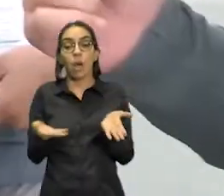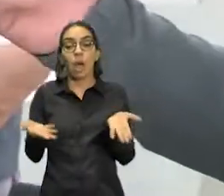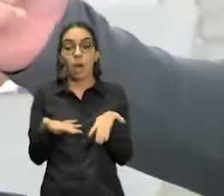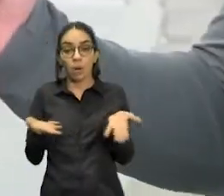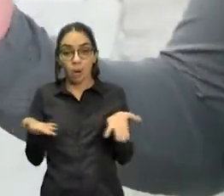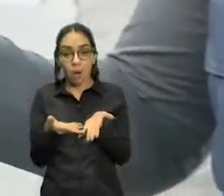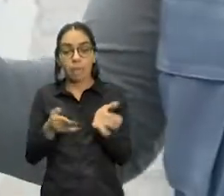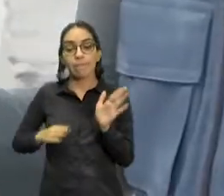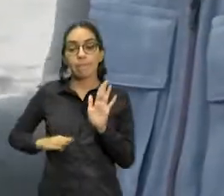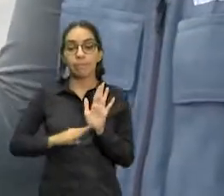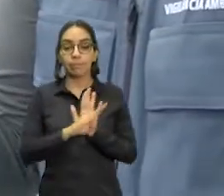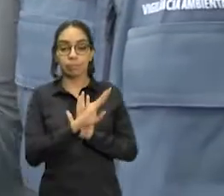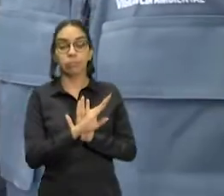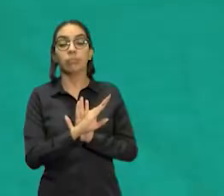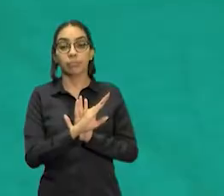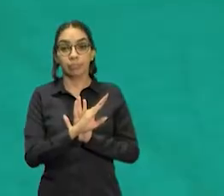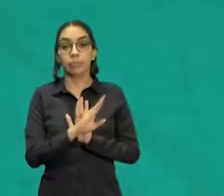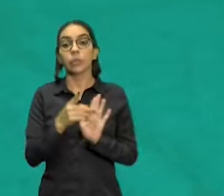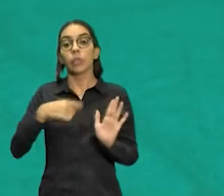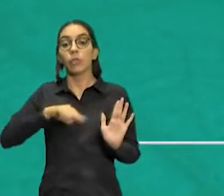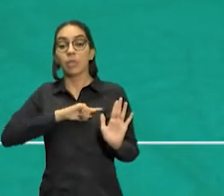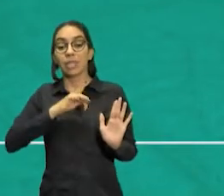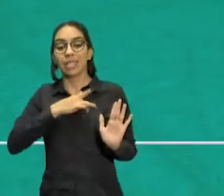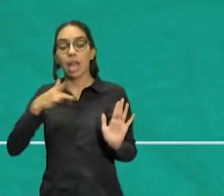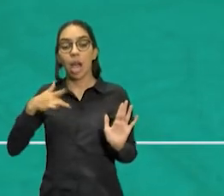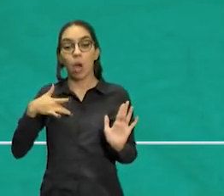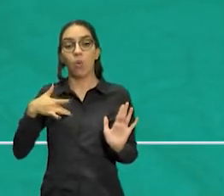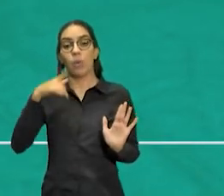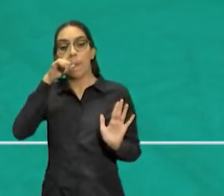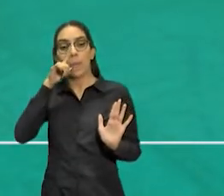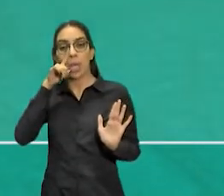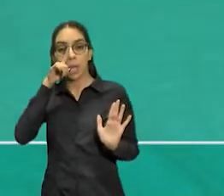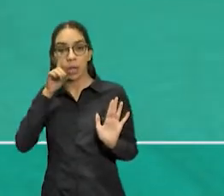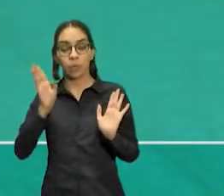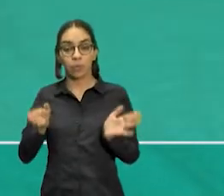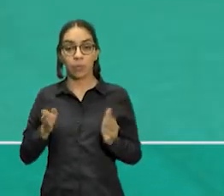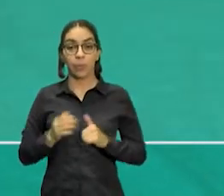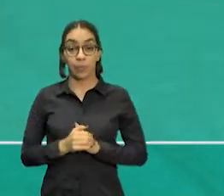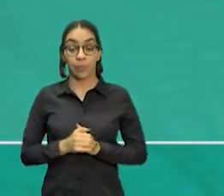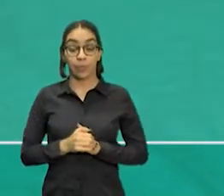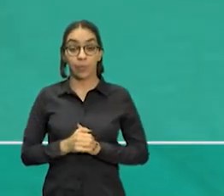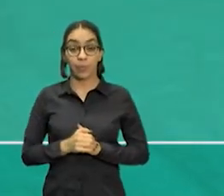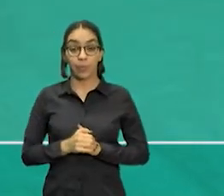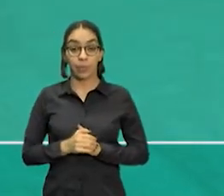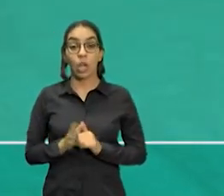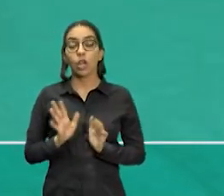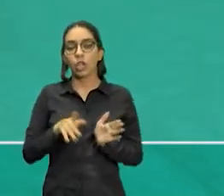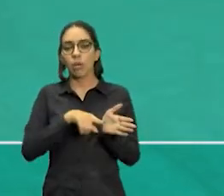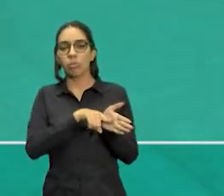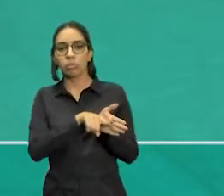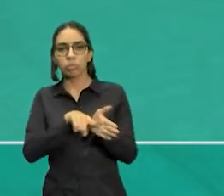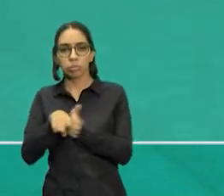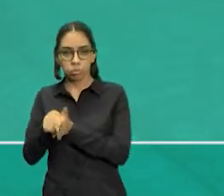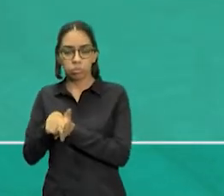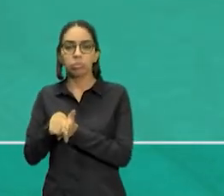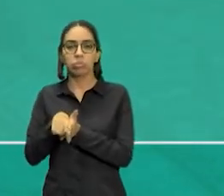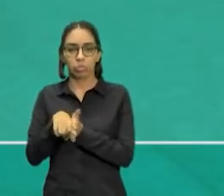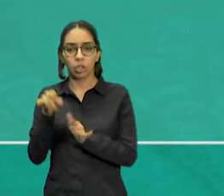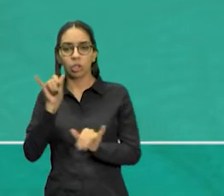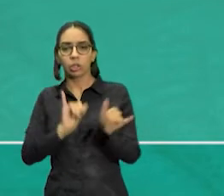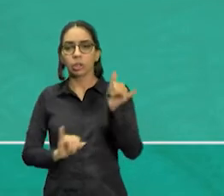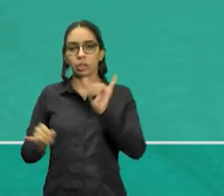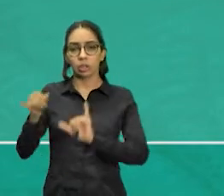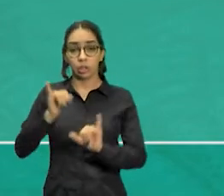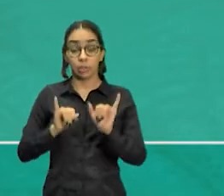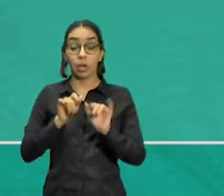autoridades sanitárias em alerta. Segundo o resultado das amostras testadas pelo Laboratório Central de Saúde Pública, em